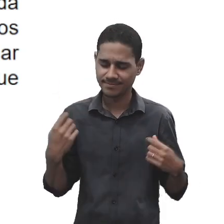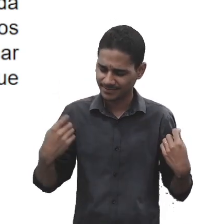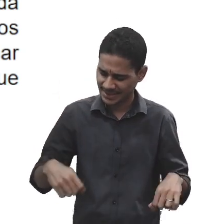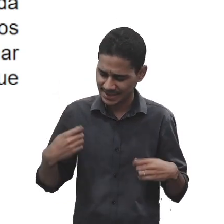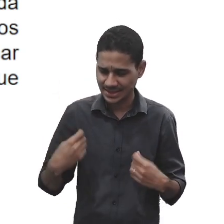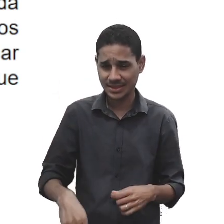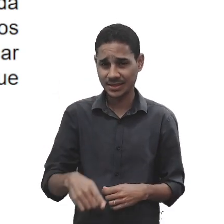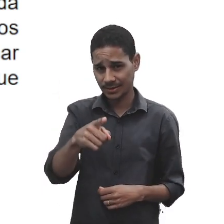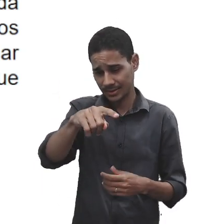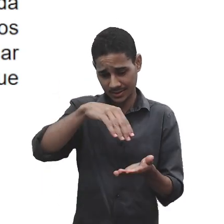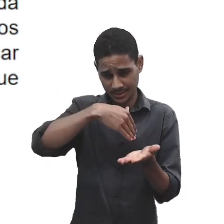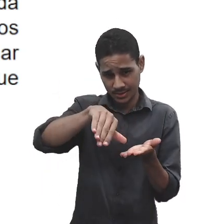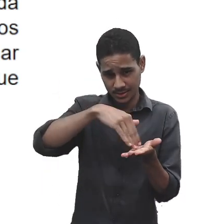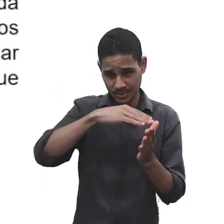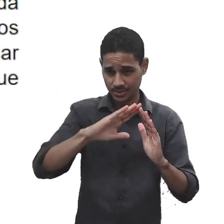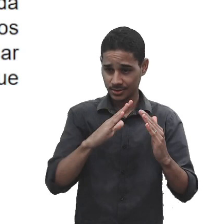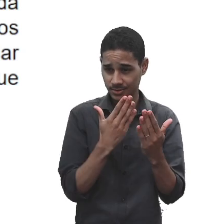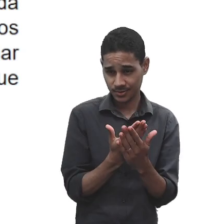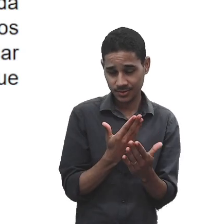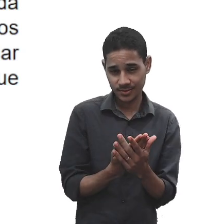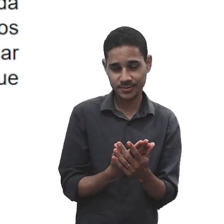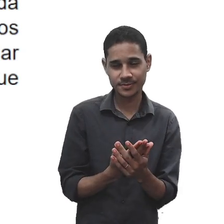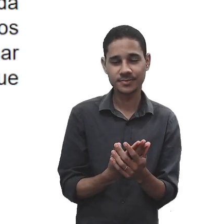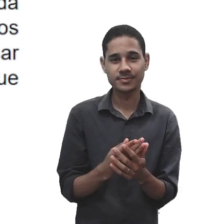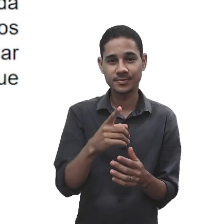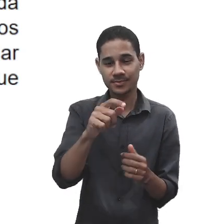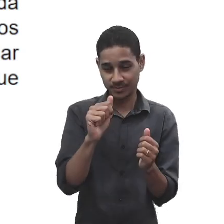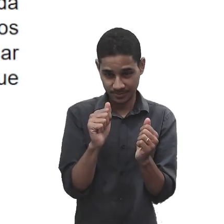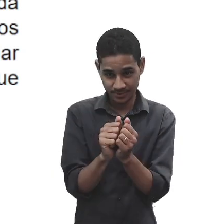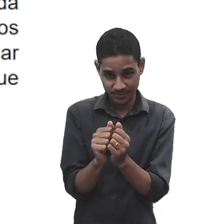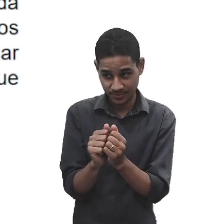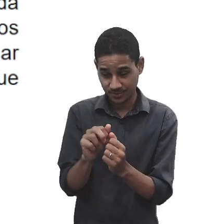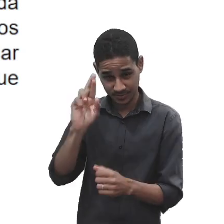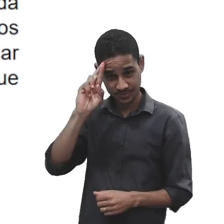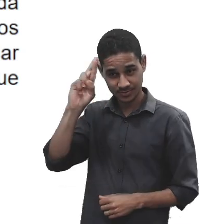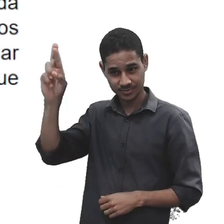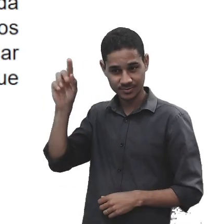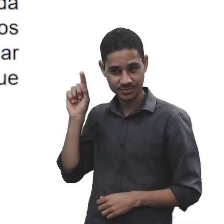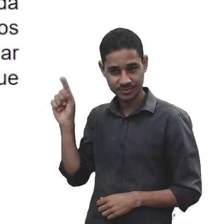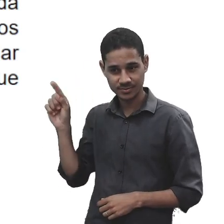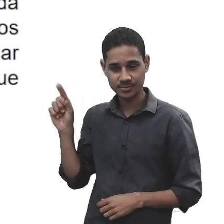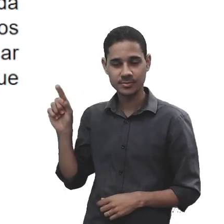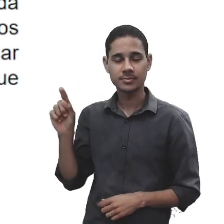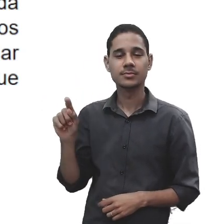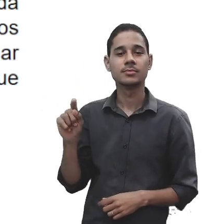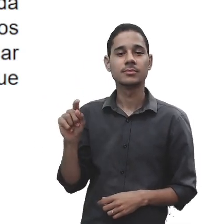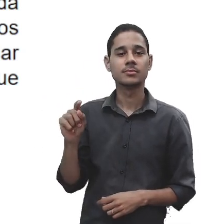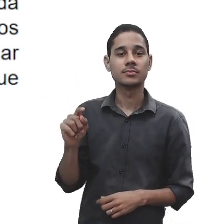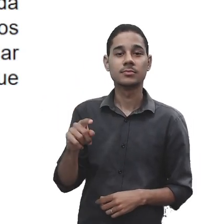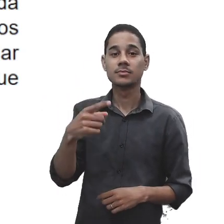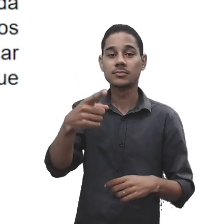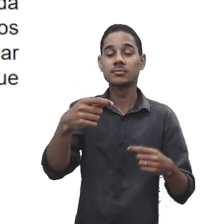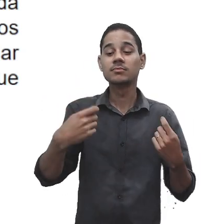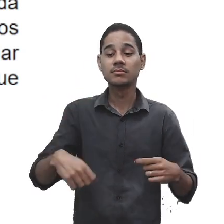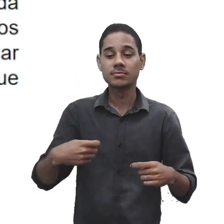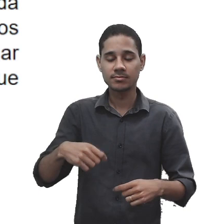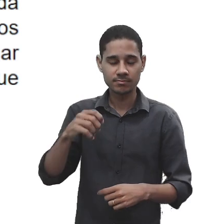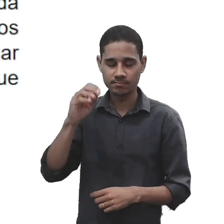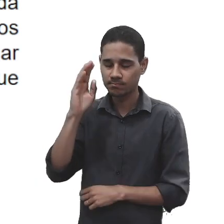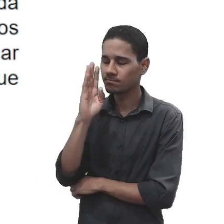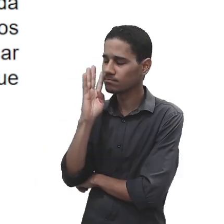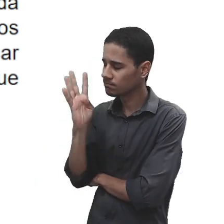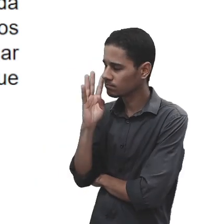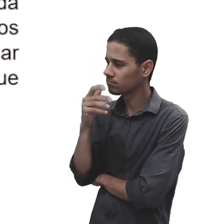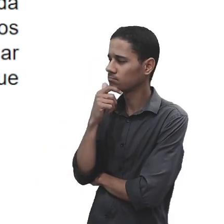Você, como secretário escolar, se está junto do seu gestor, quando você for atuar, você tem que aprender a ouvir